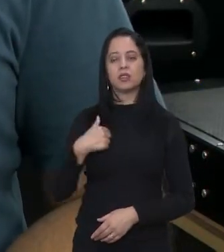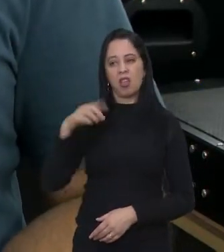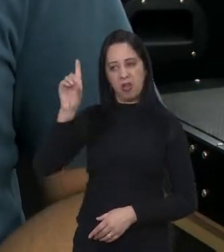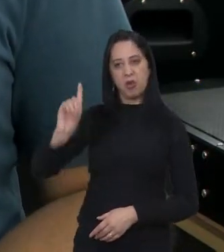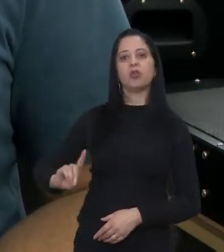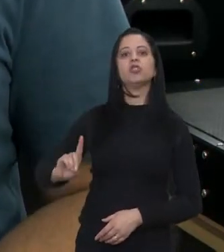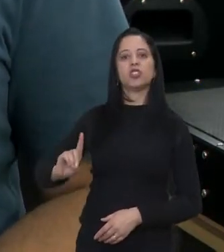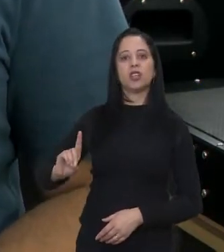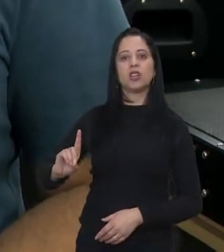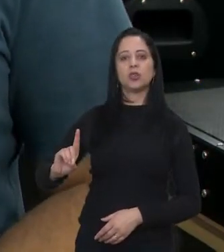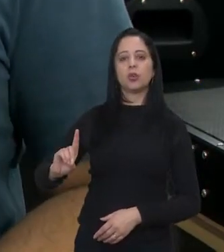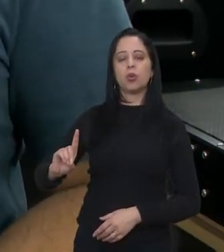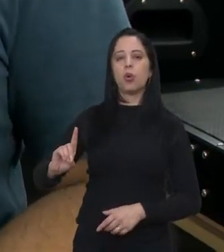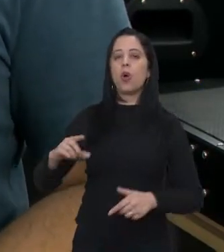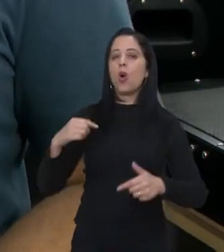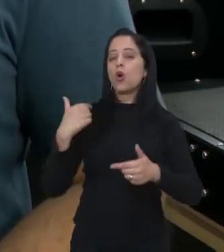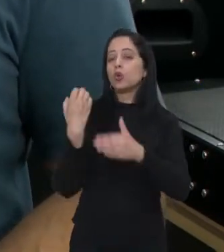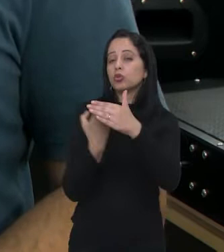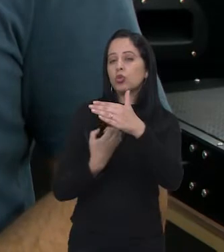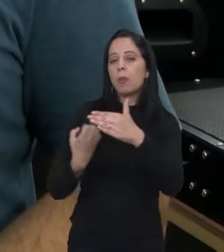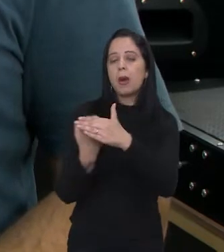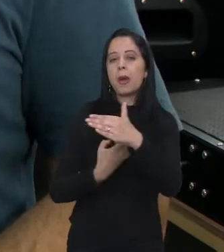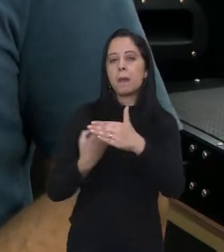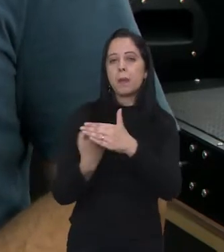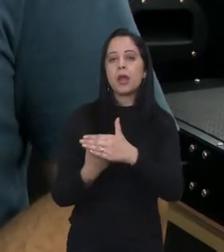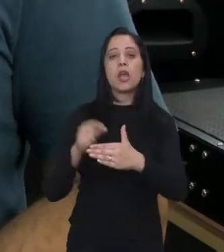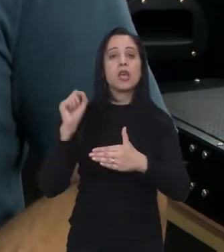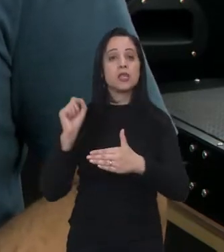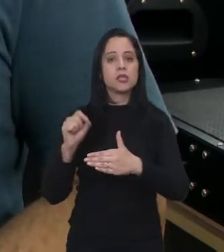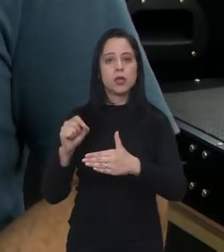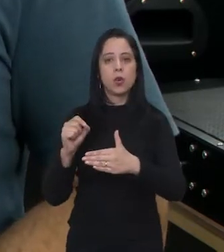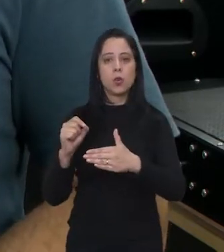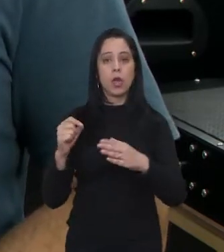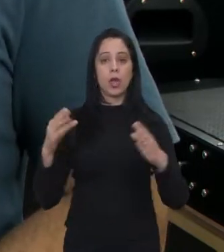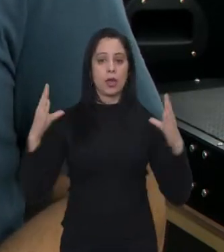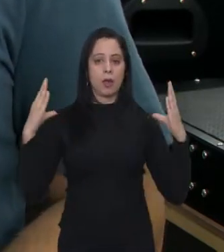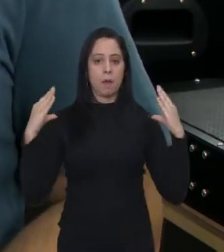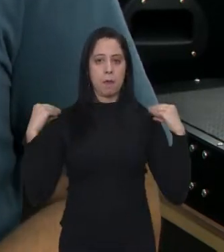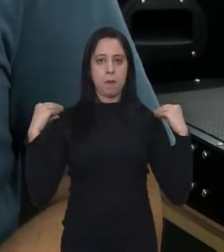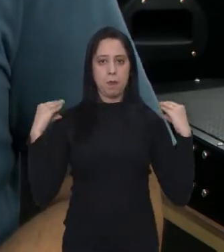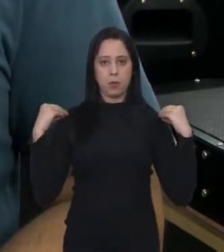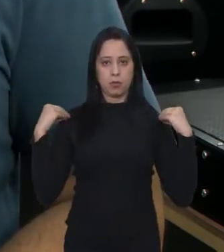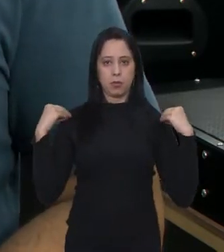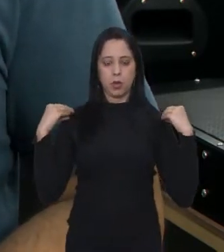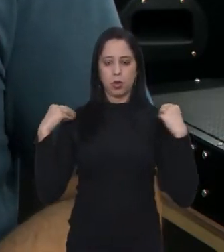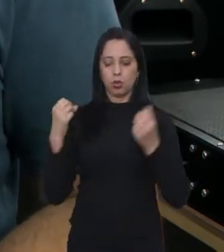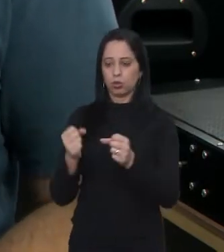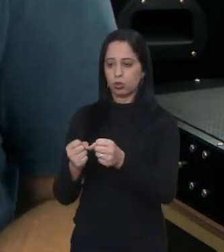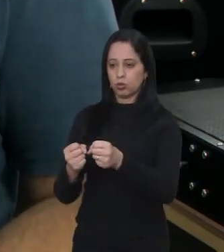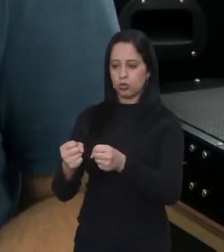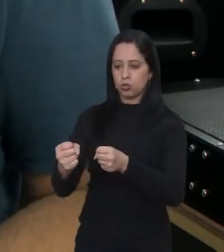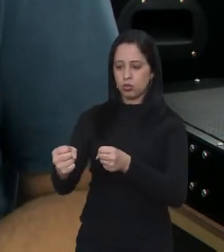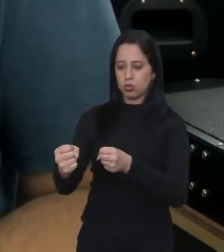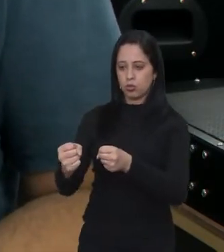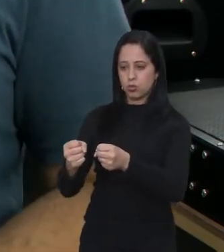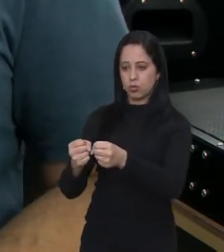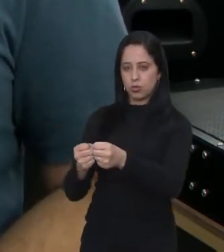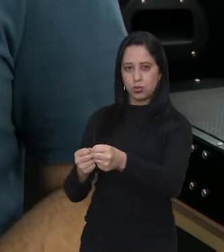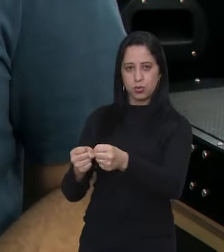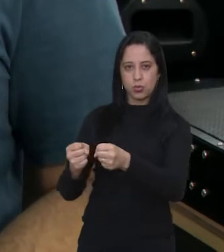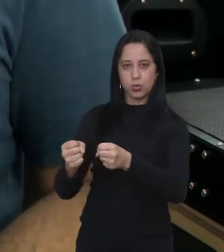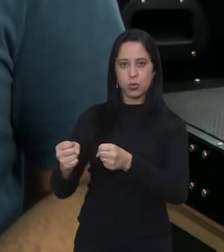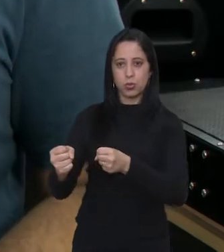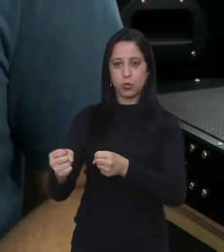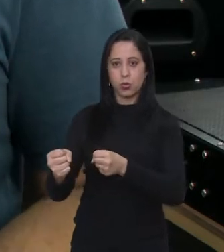da MFC Simuladores de Voo. A empresa nasceu de um sonho que eu tenho, que eu tinha que ser piloto.